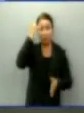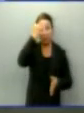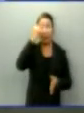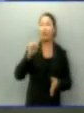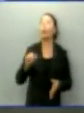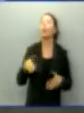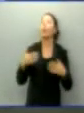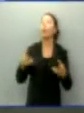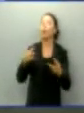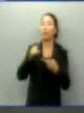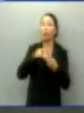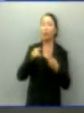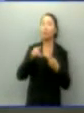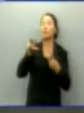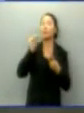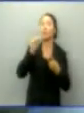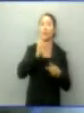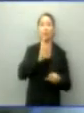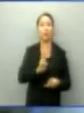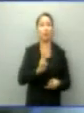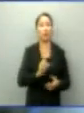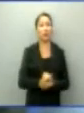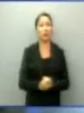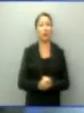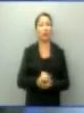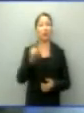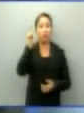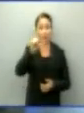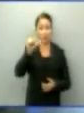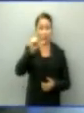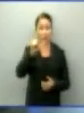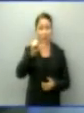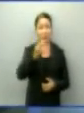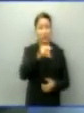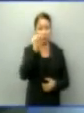escolhe qual candidato para responder? O candidato Lúdi Cabral. Por favor.